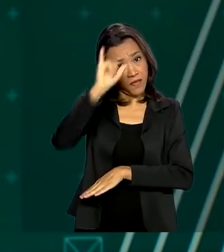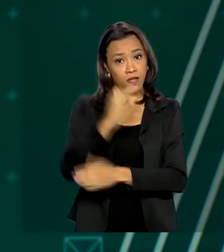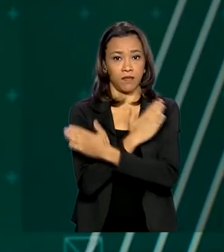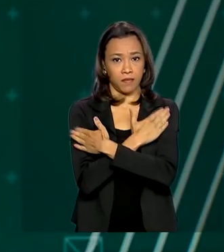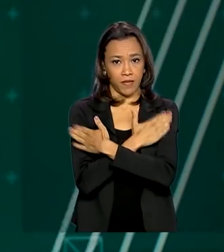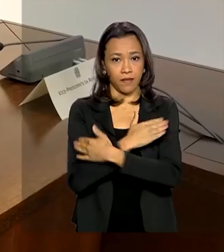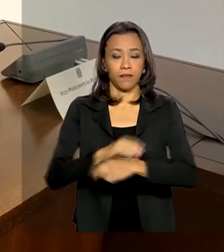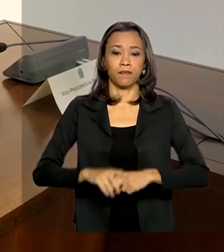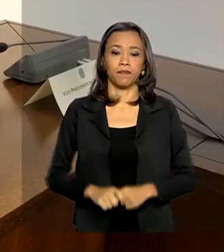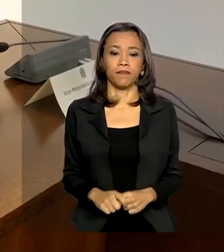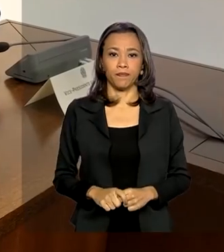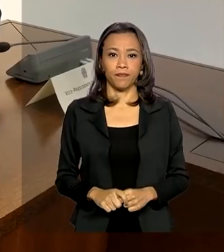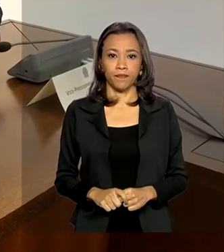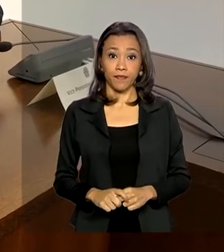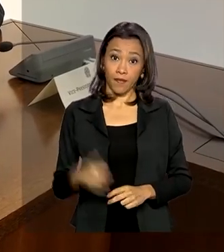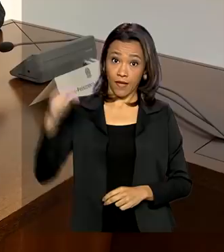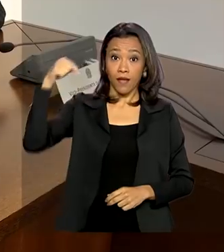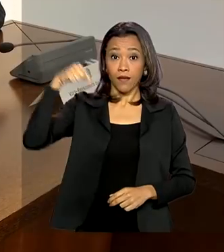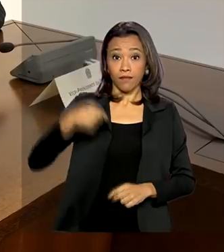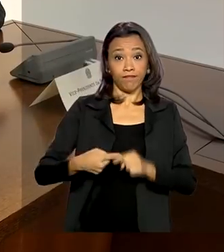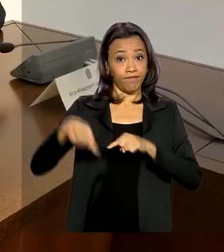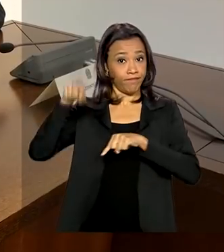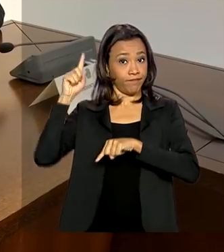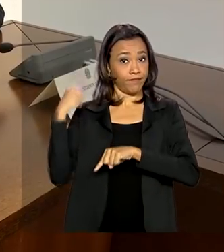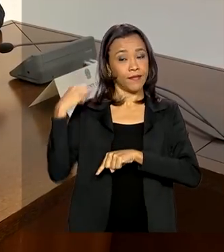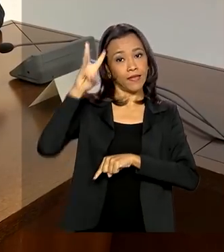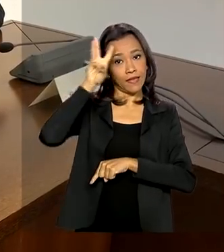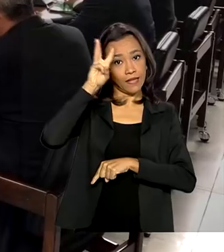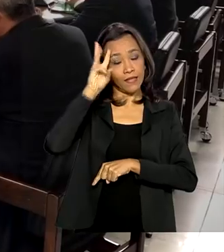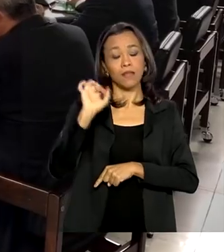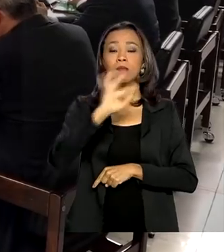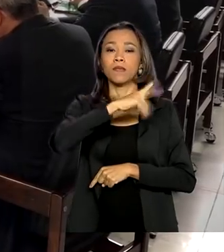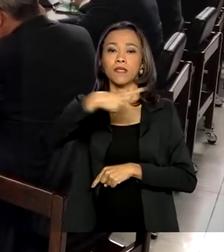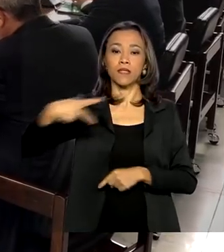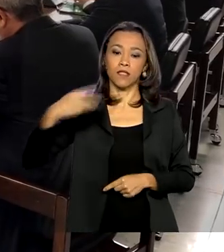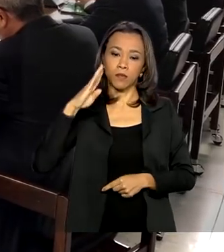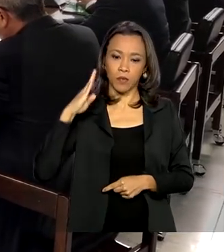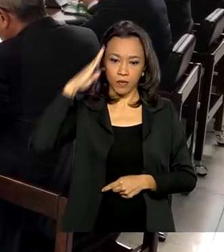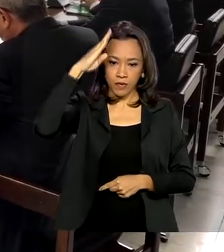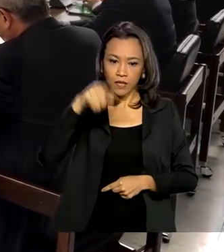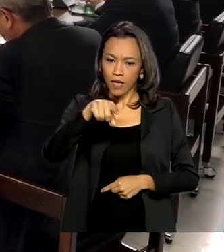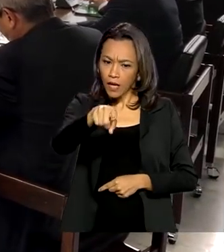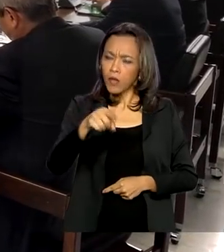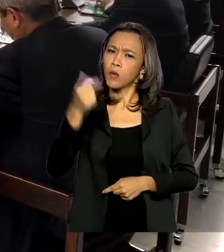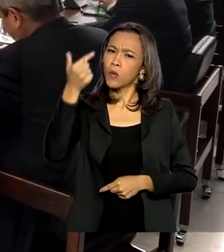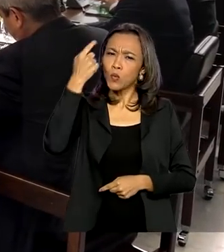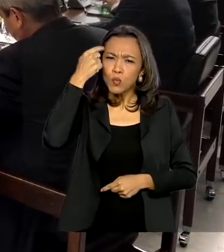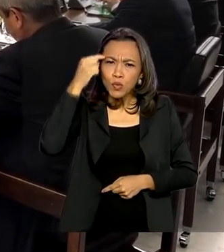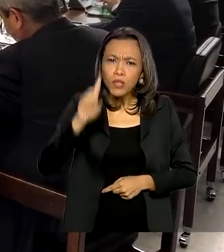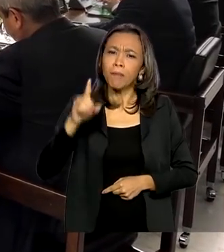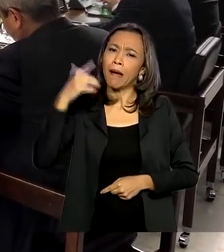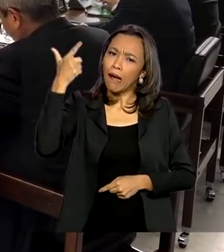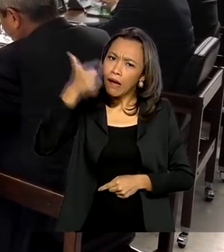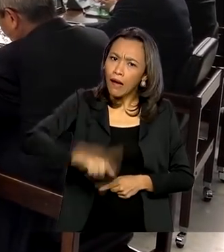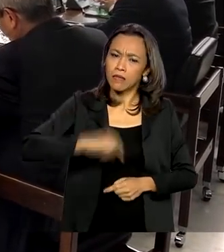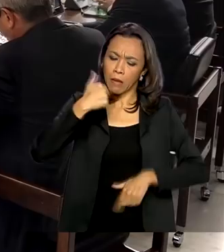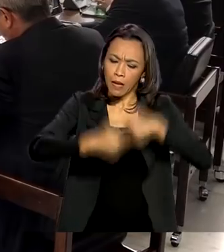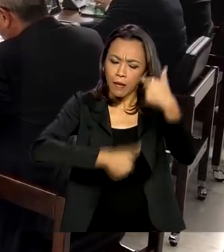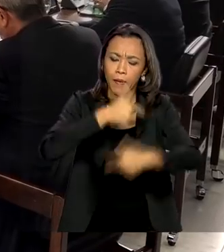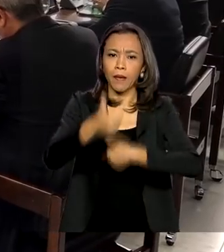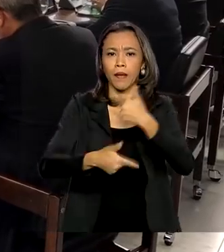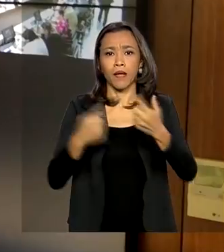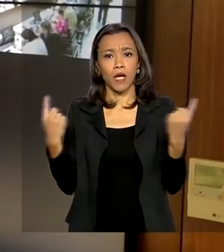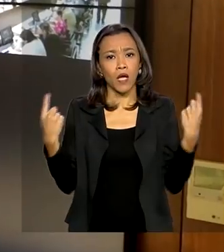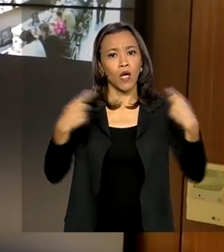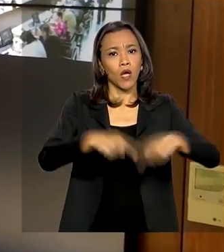Nesta terça-feira, o presidente Jair Bolsonaro dedicou mais um dia às ações para enfrentar